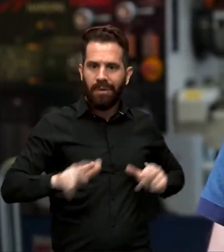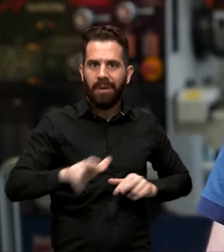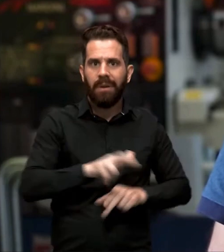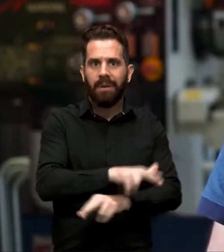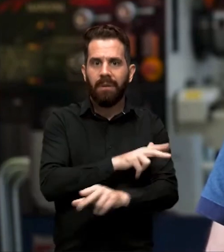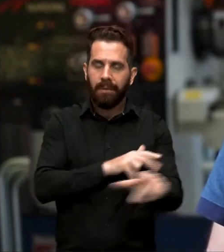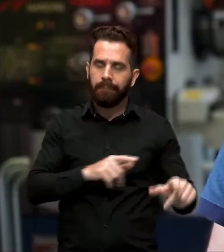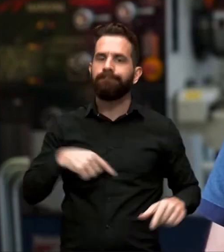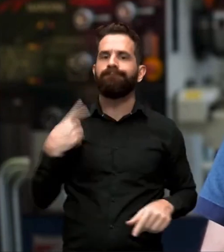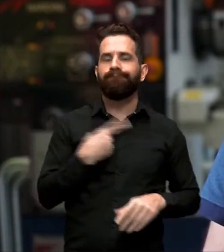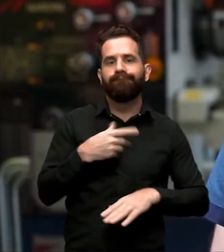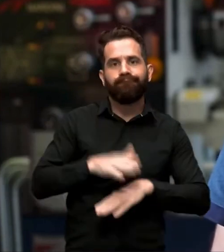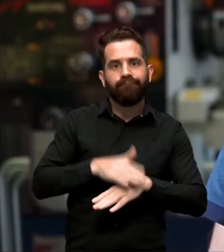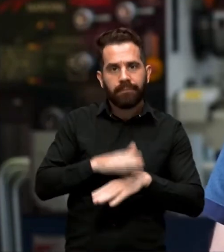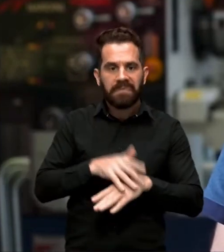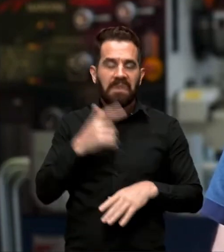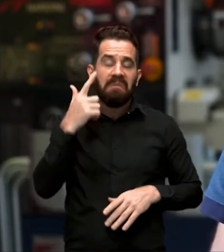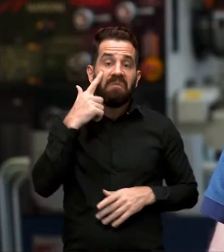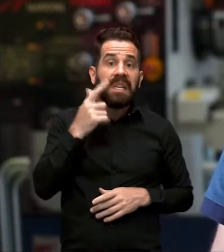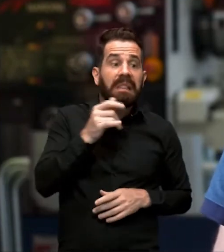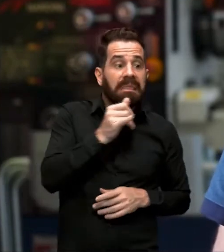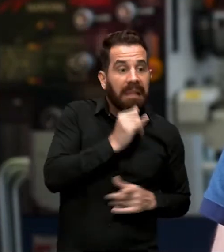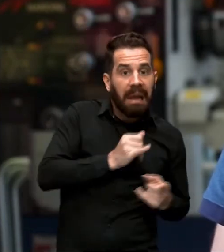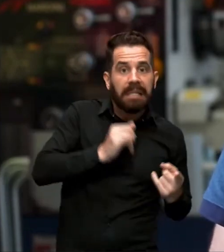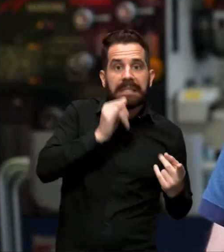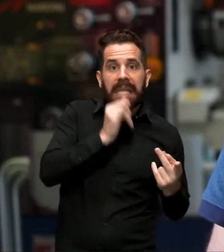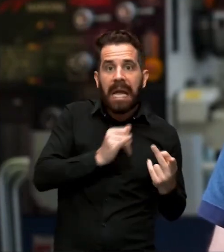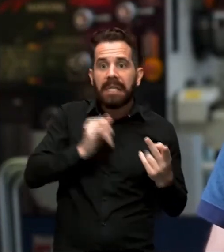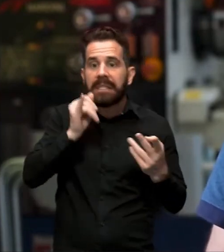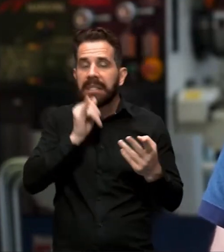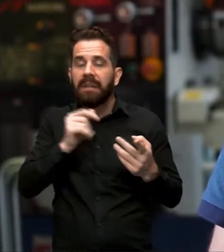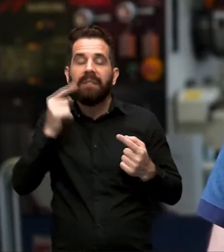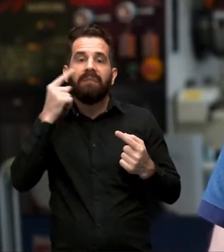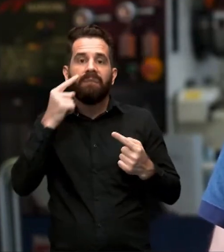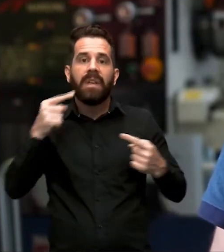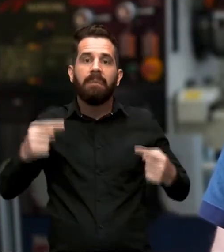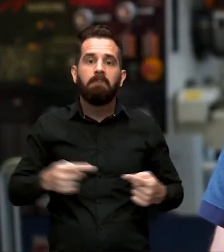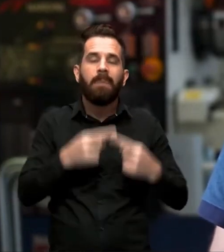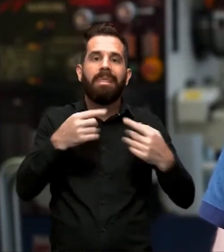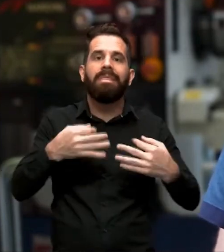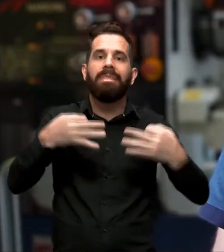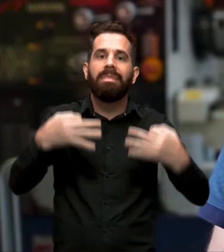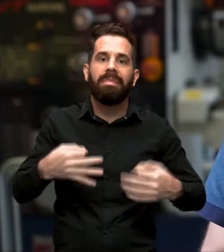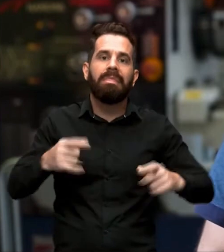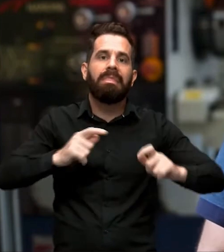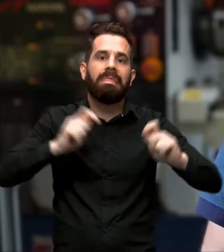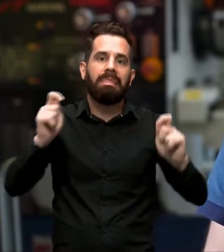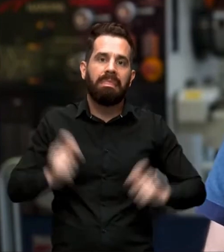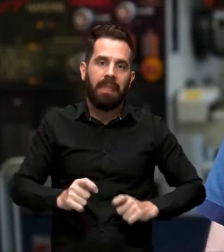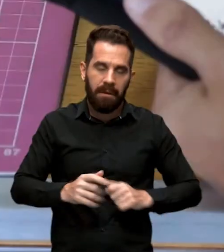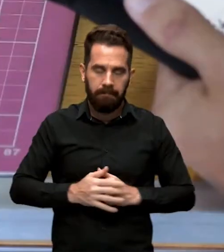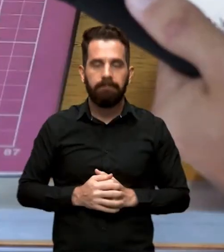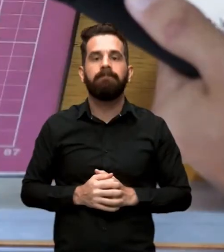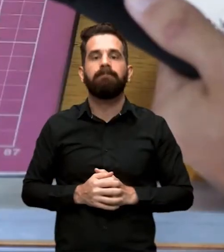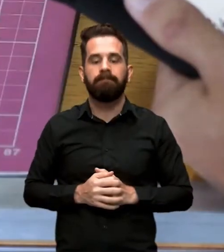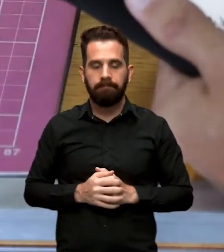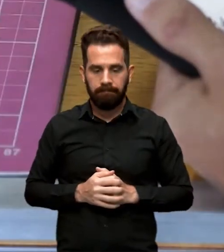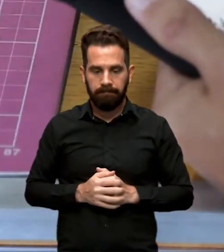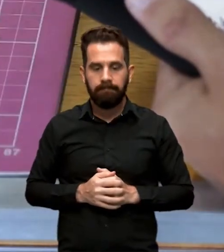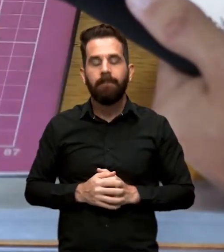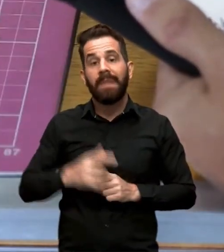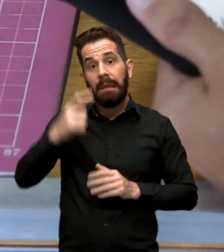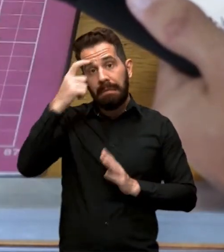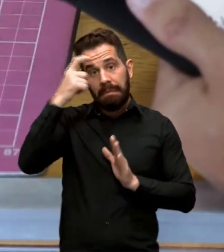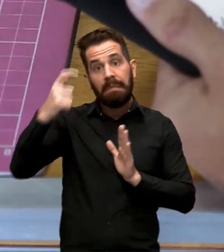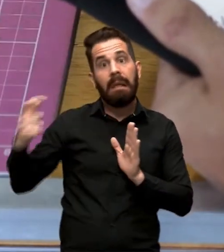fazer algumas verificações para saber qual documentação seria melhor para o nosso projeto. A inteligência